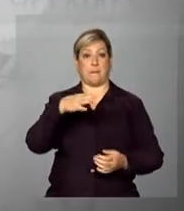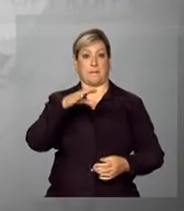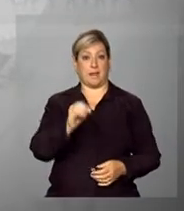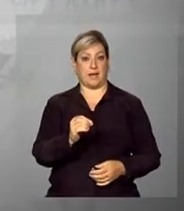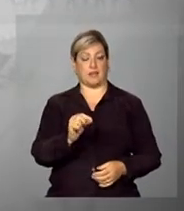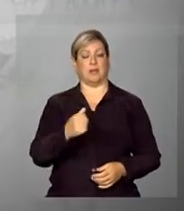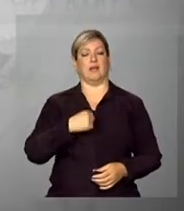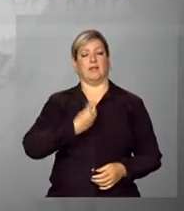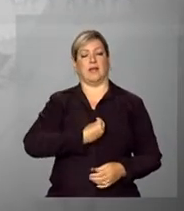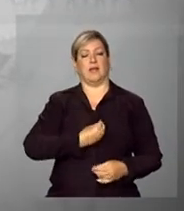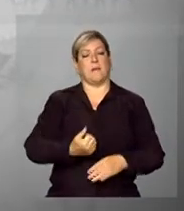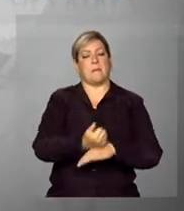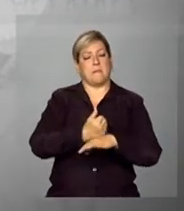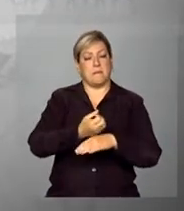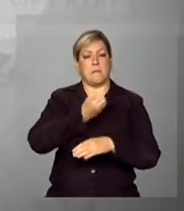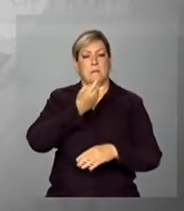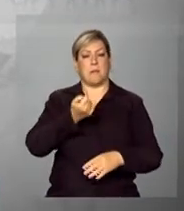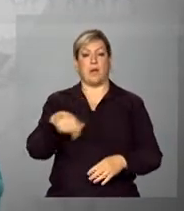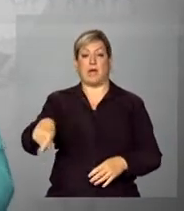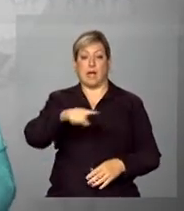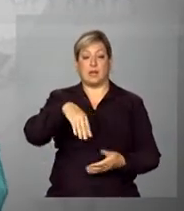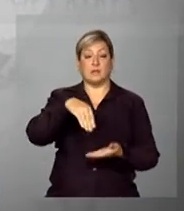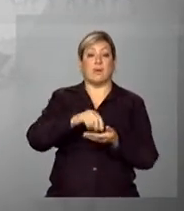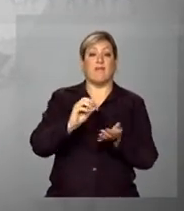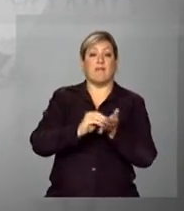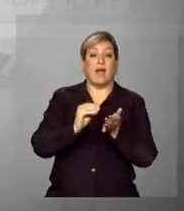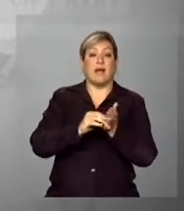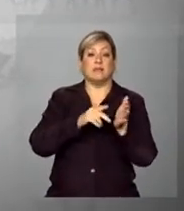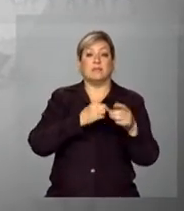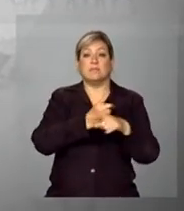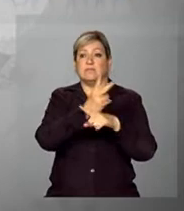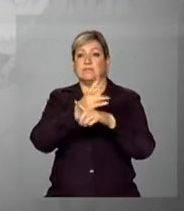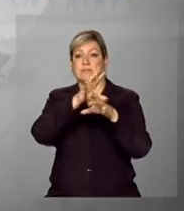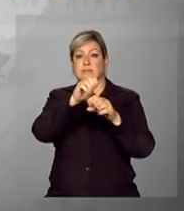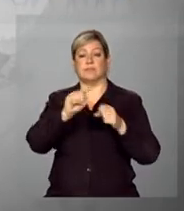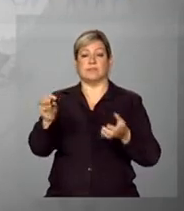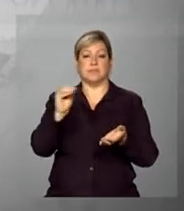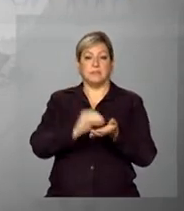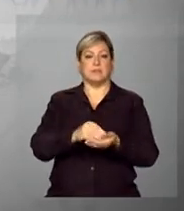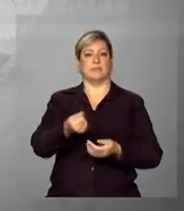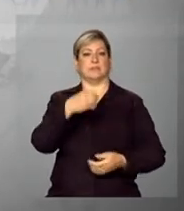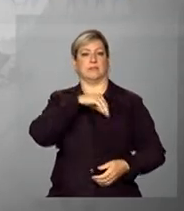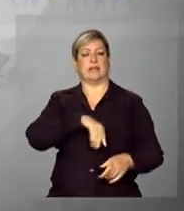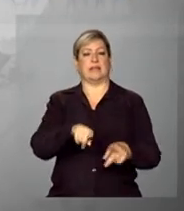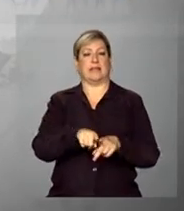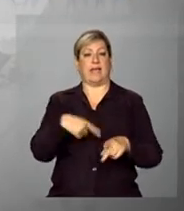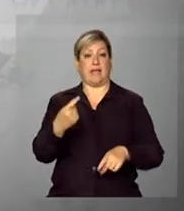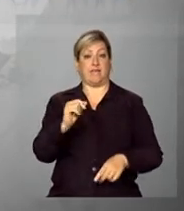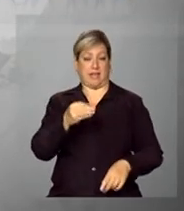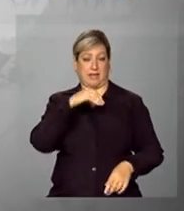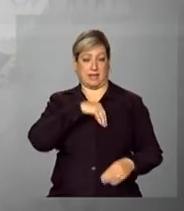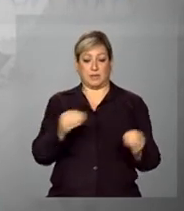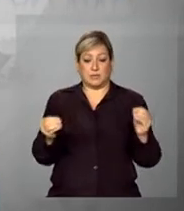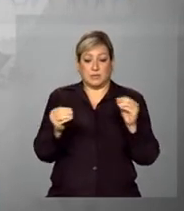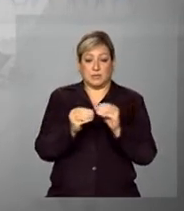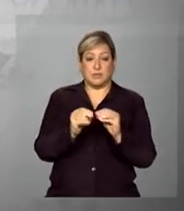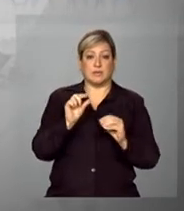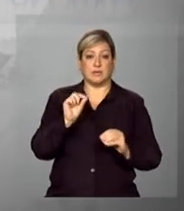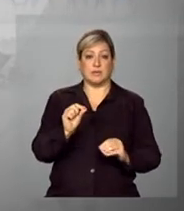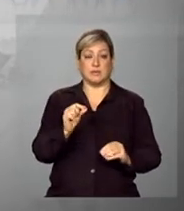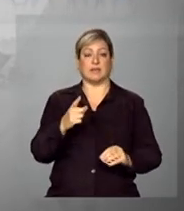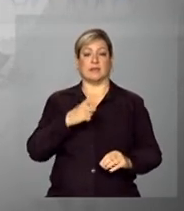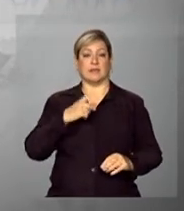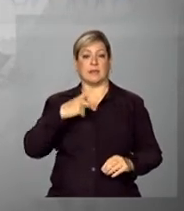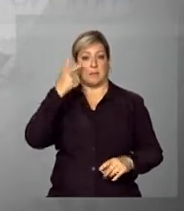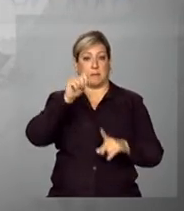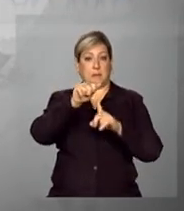São os últimos beneficiários do Bolsa Família que faltavam transpor a linha da miséria. Eles vão receber um complemento para que tenham renda